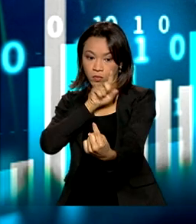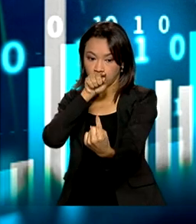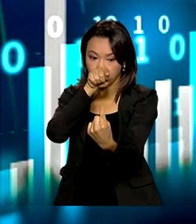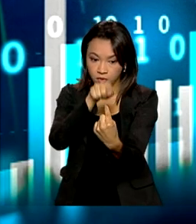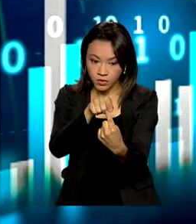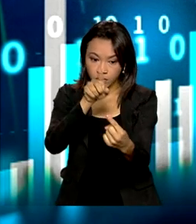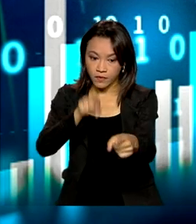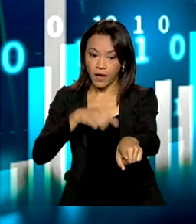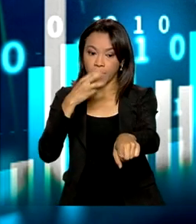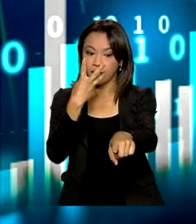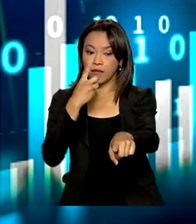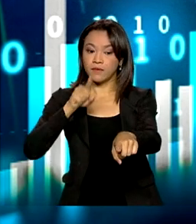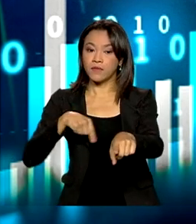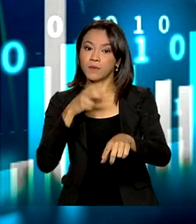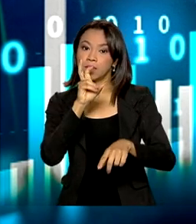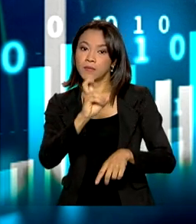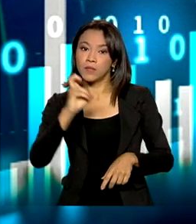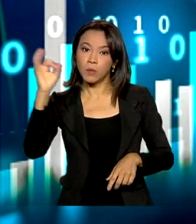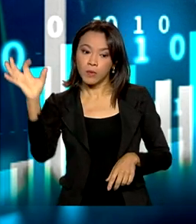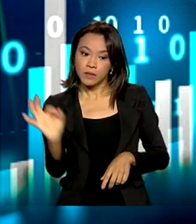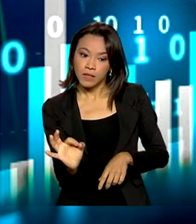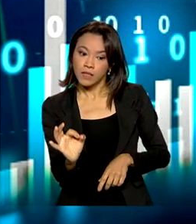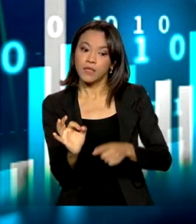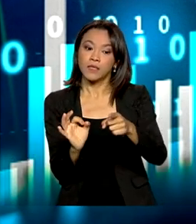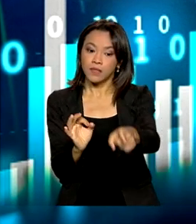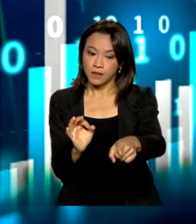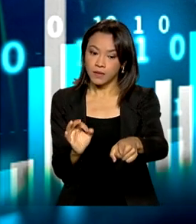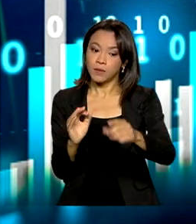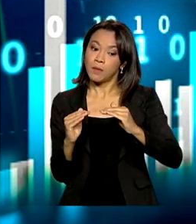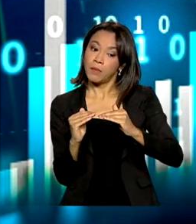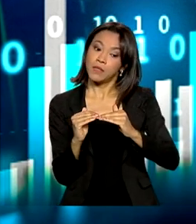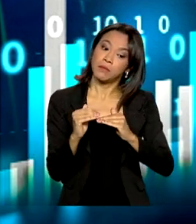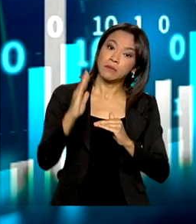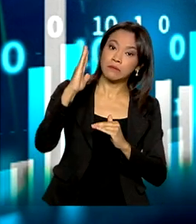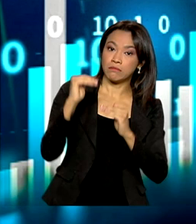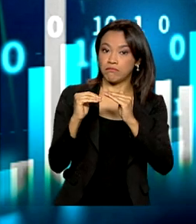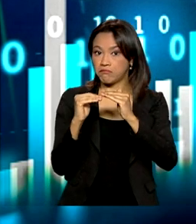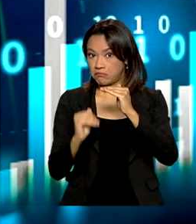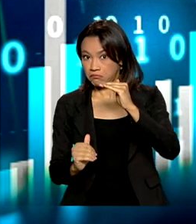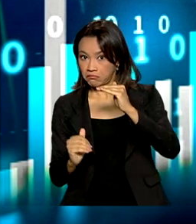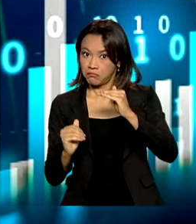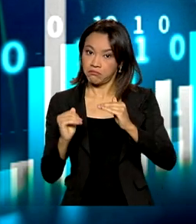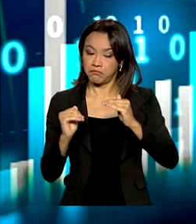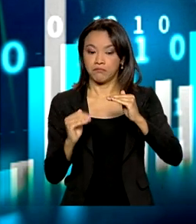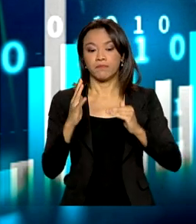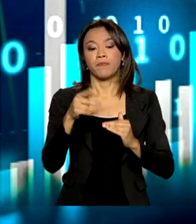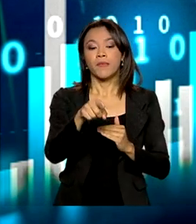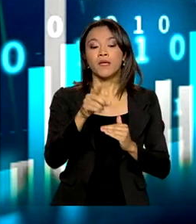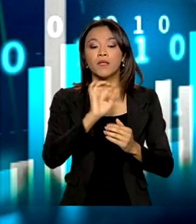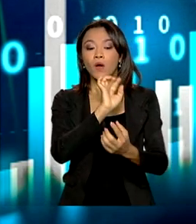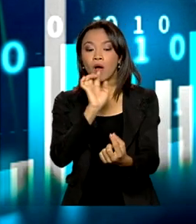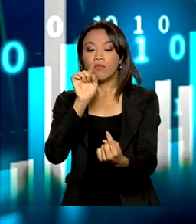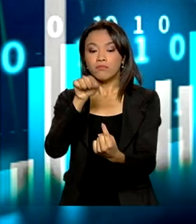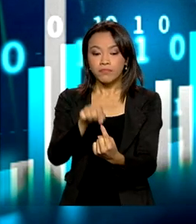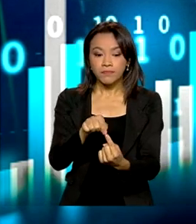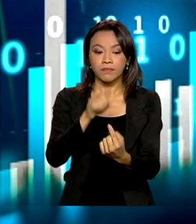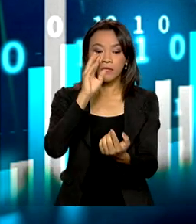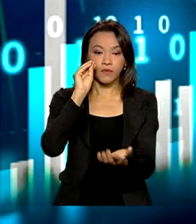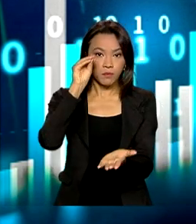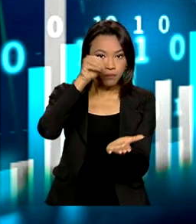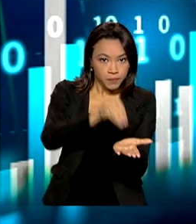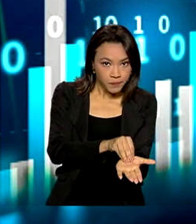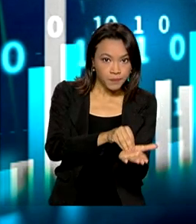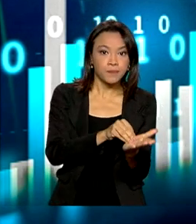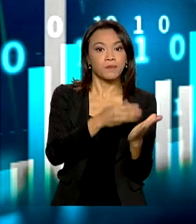sabemos, é 3,5%, com 1,5% de tolerância para cima ou para baixo. Portanto, a meta estabelecida